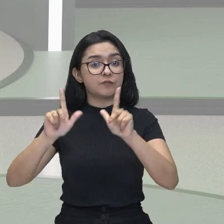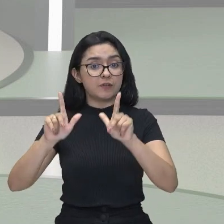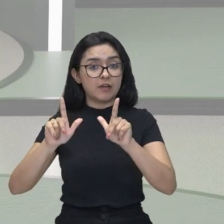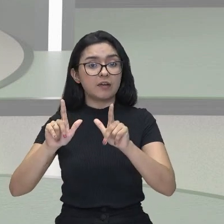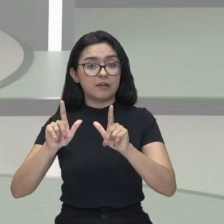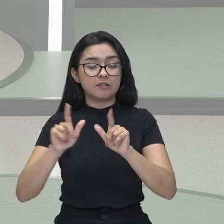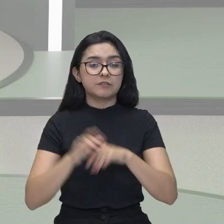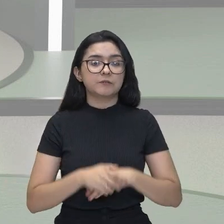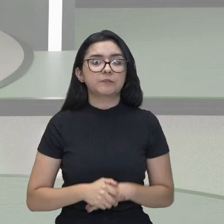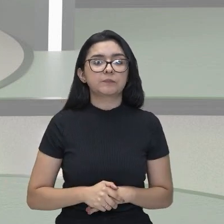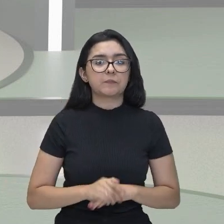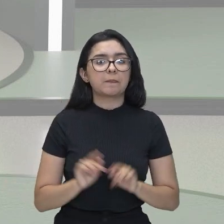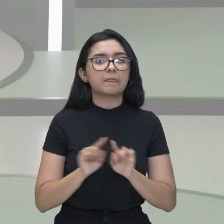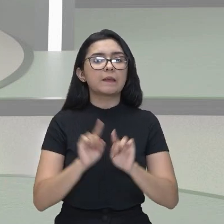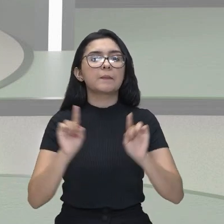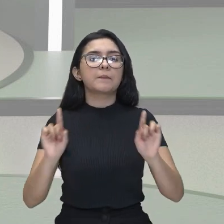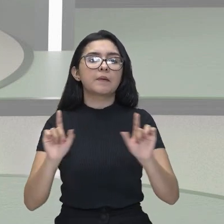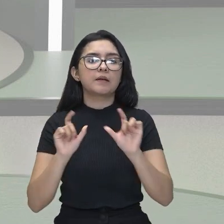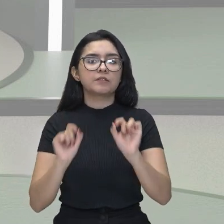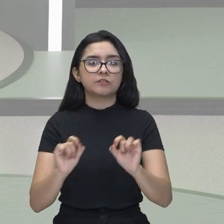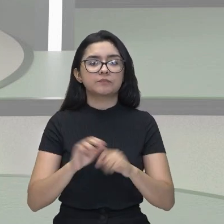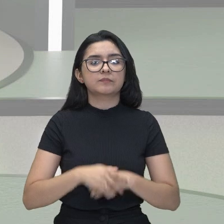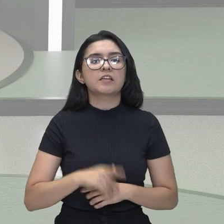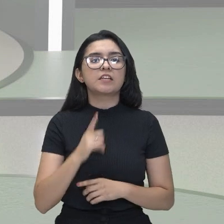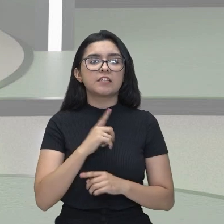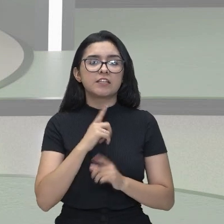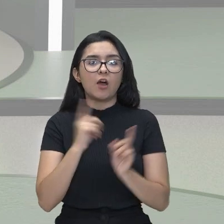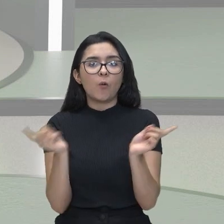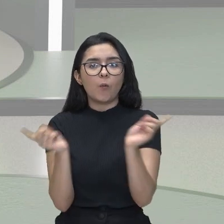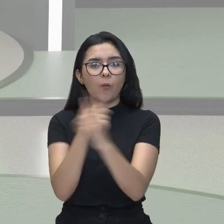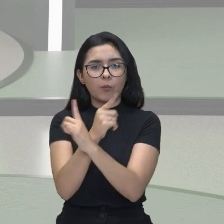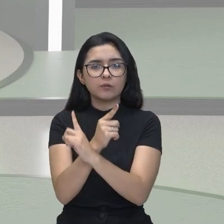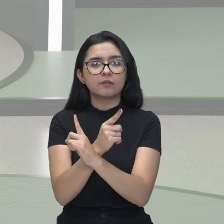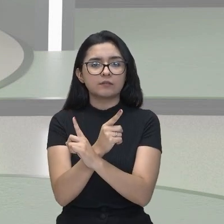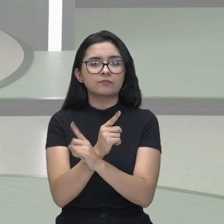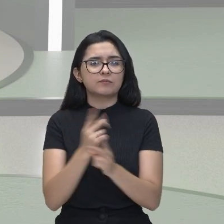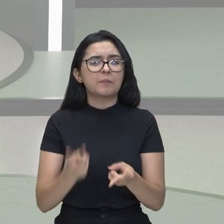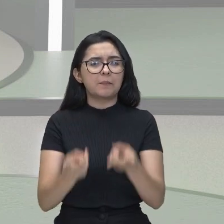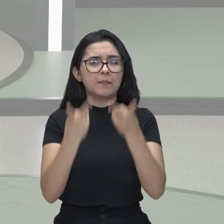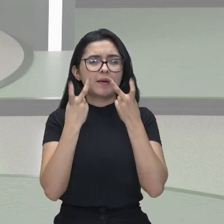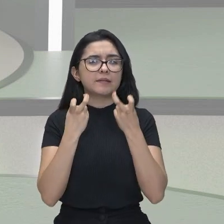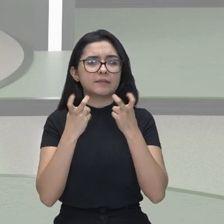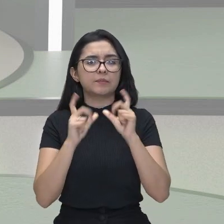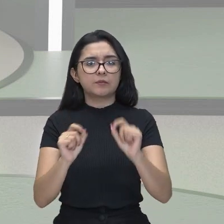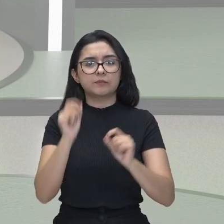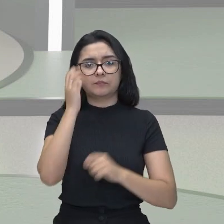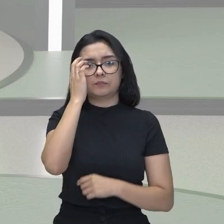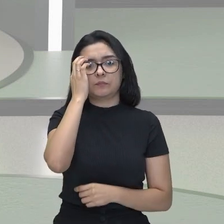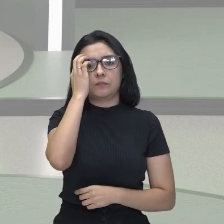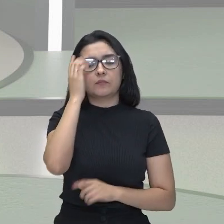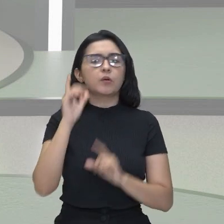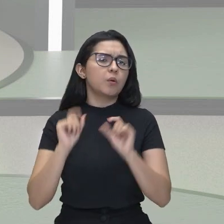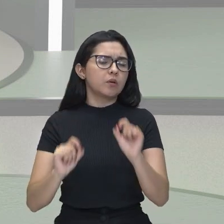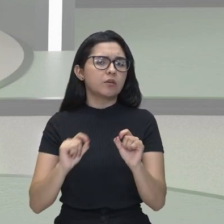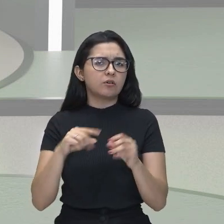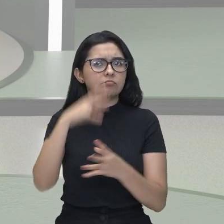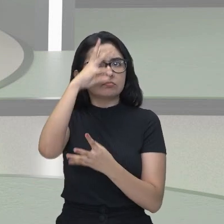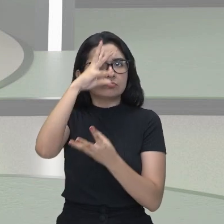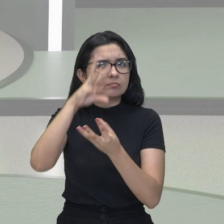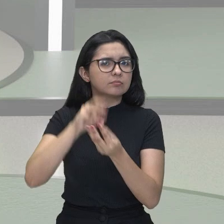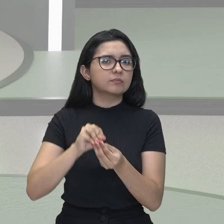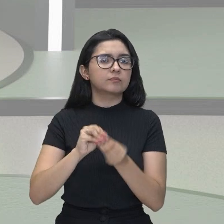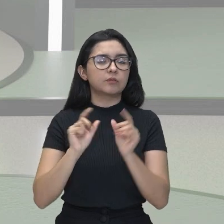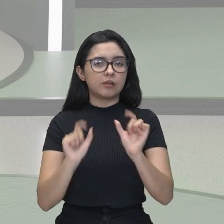os ligantes estão em lados opostos, como a gente pode perceber. O que eu posso concluir com isso?